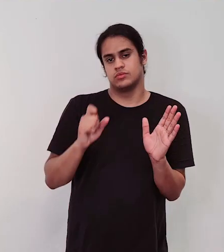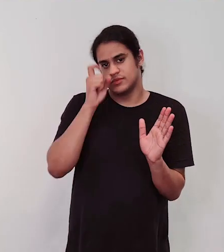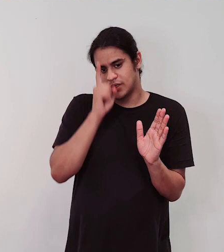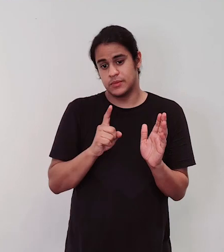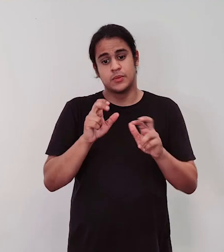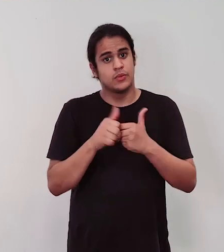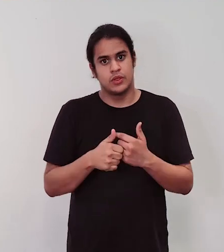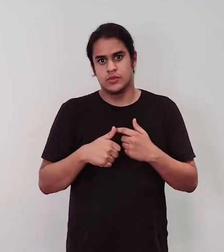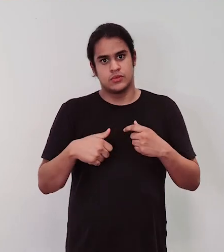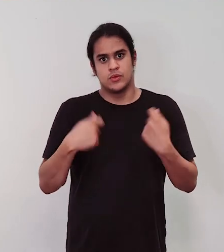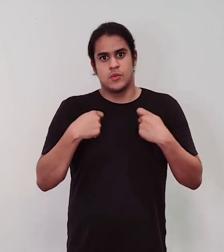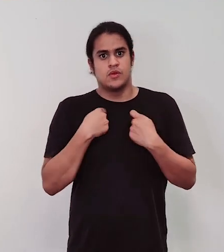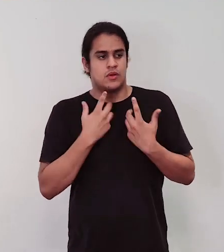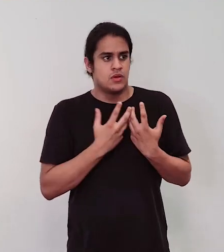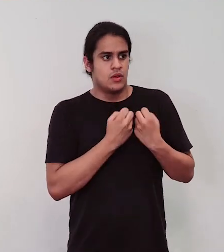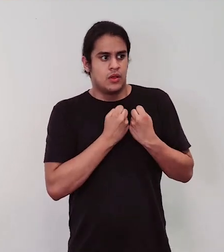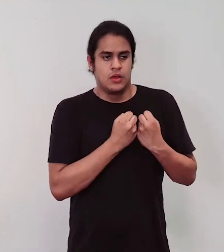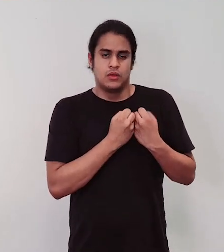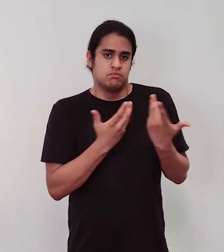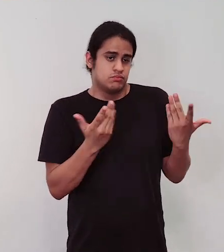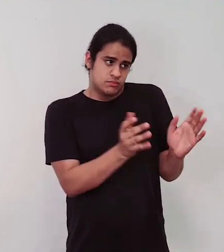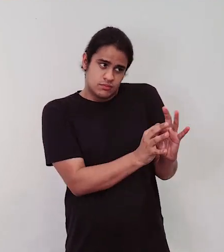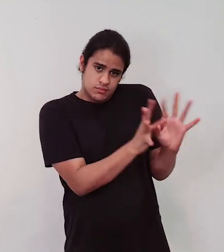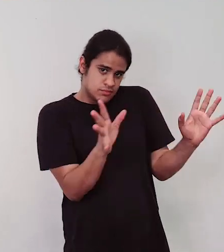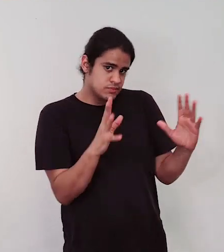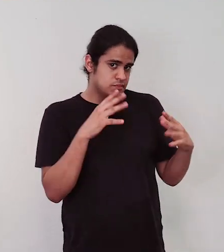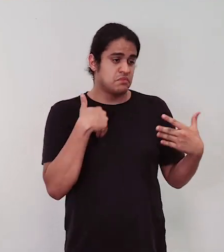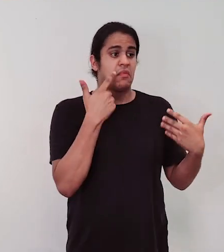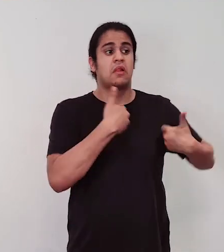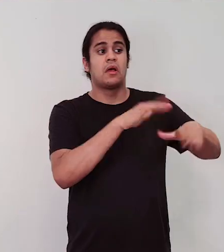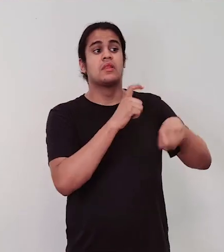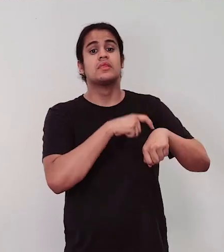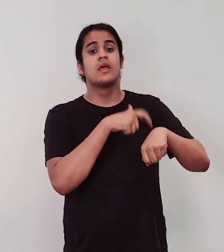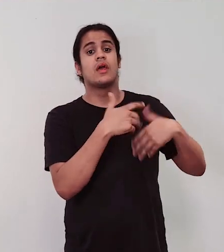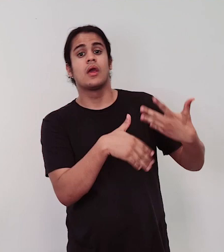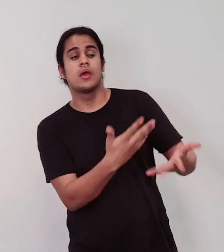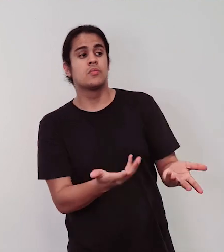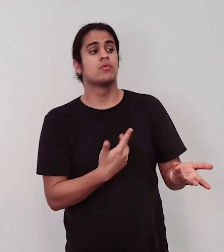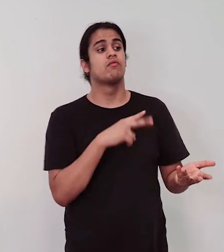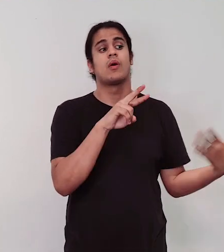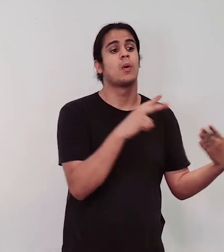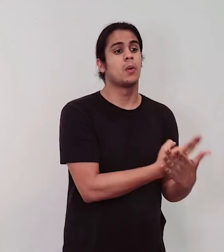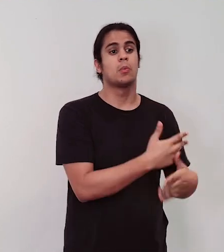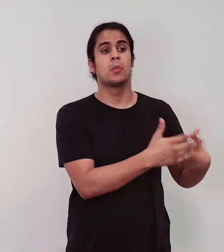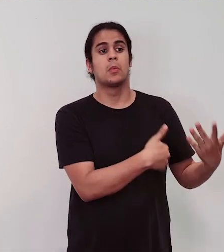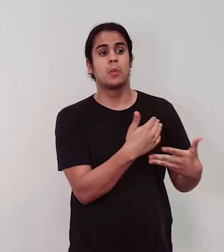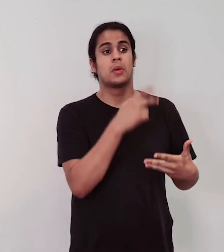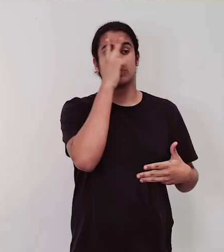certo desprendimento de que isso está no mundo. Então a gente não sabe quanto tempo vai durar e nem o que vai acontecer, nem como